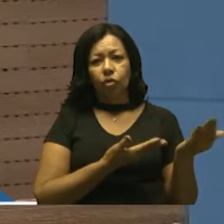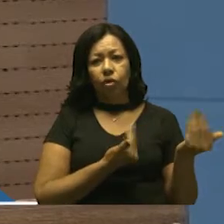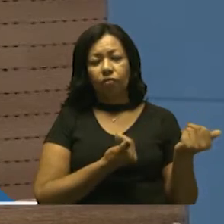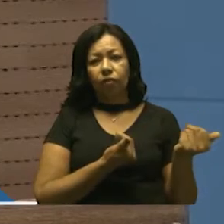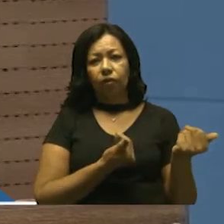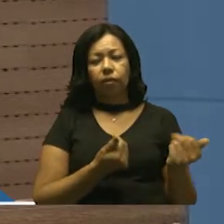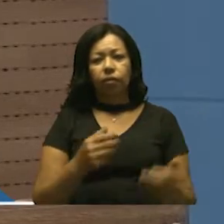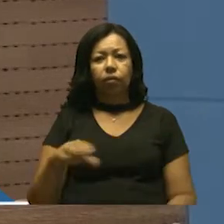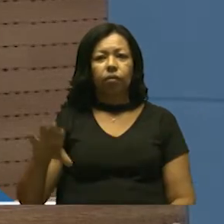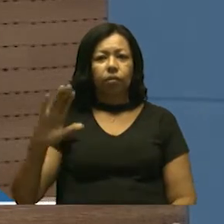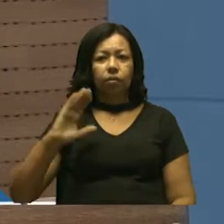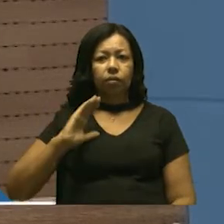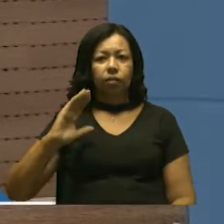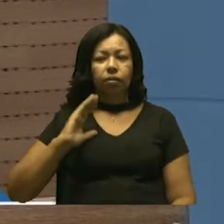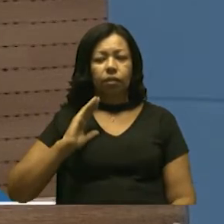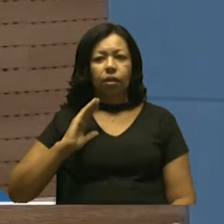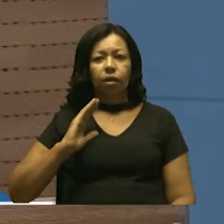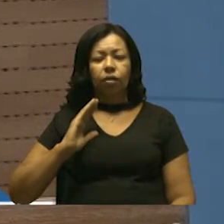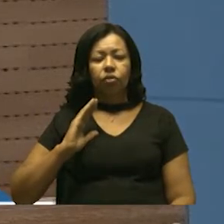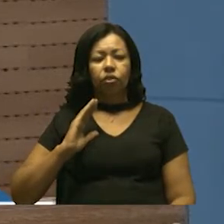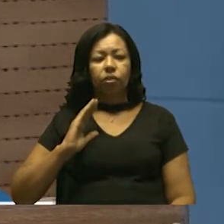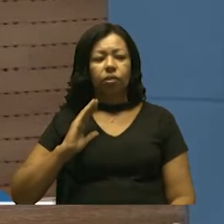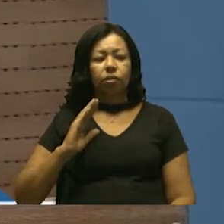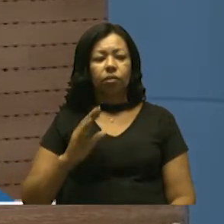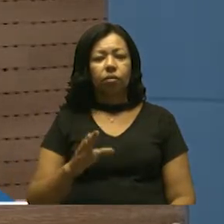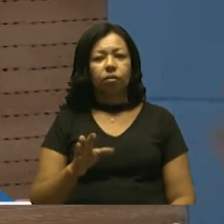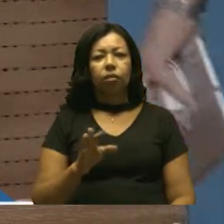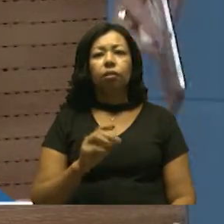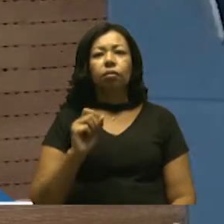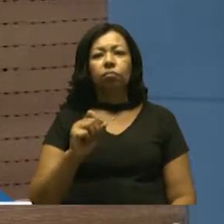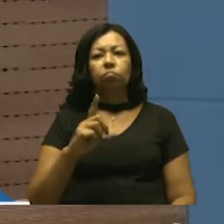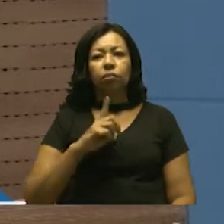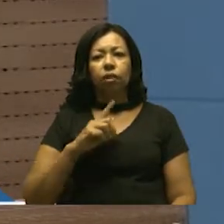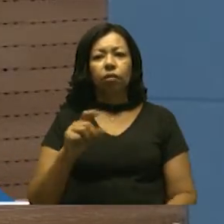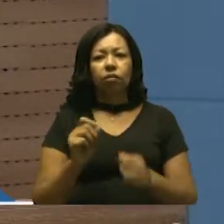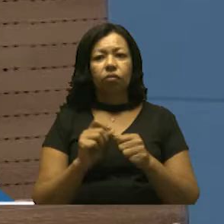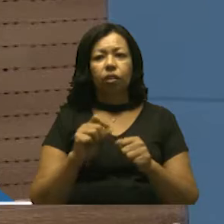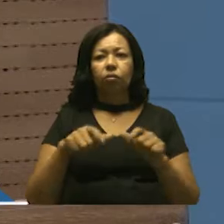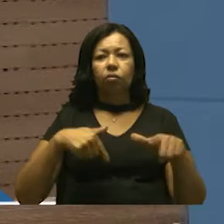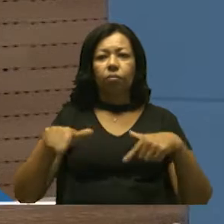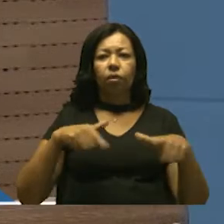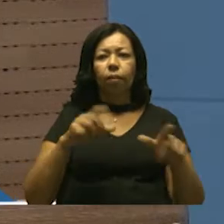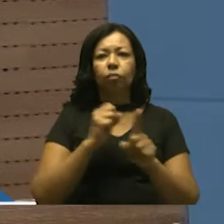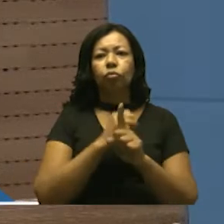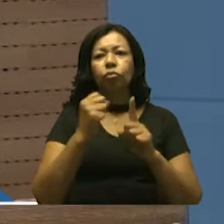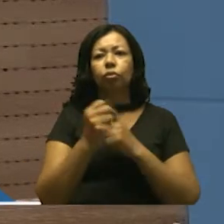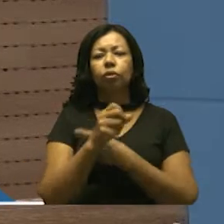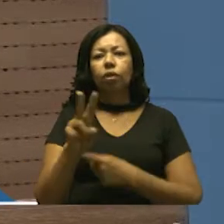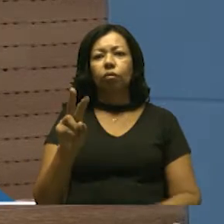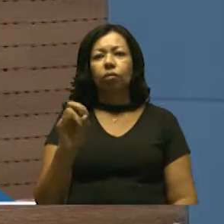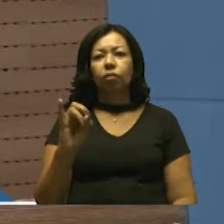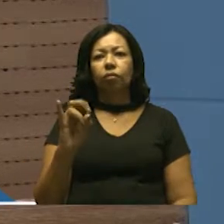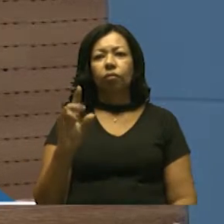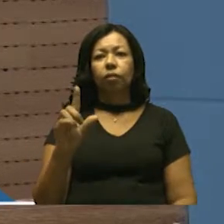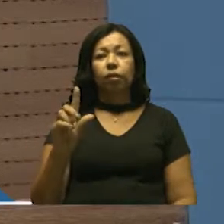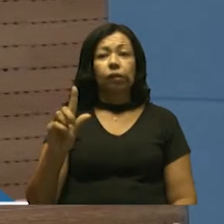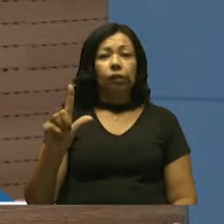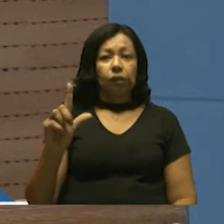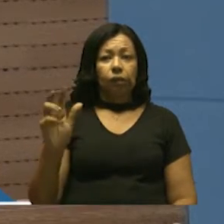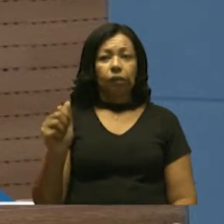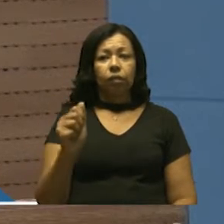cidade, ao qual tem feito um trabalho social na Vila Esperança, que é o Guilherme.